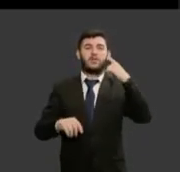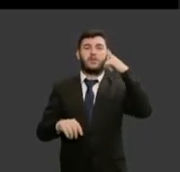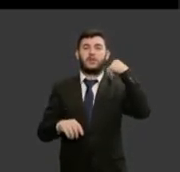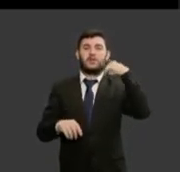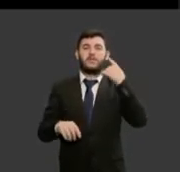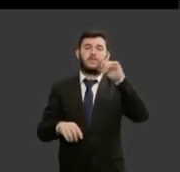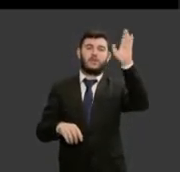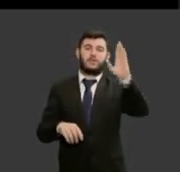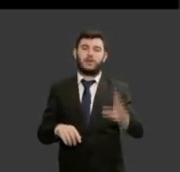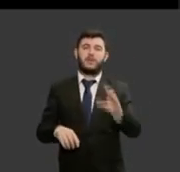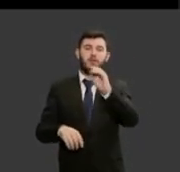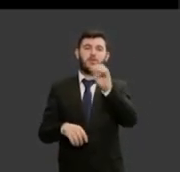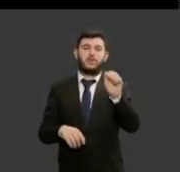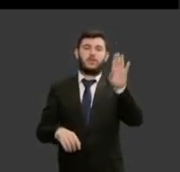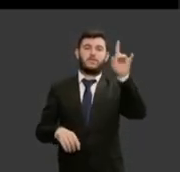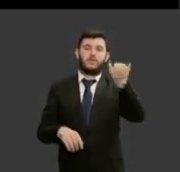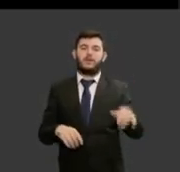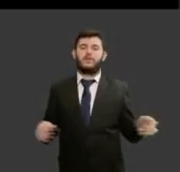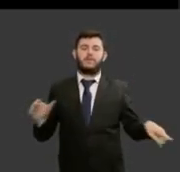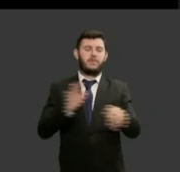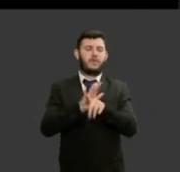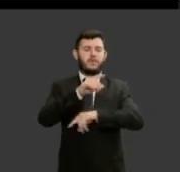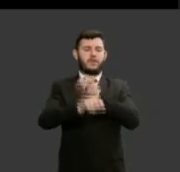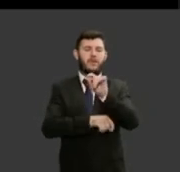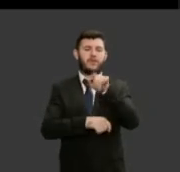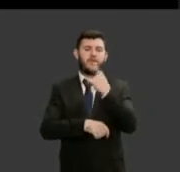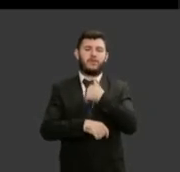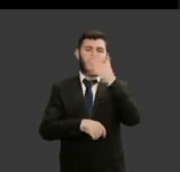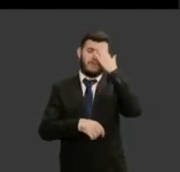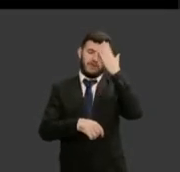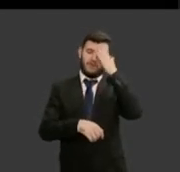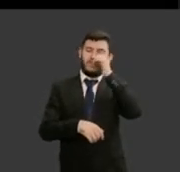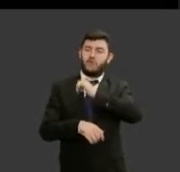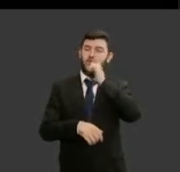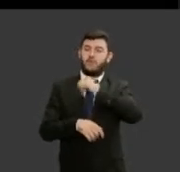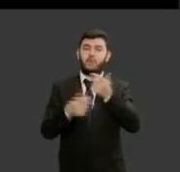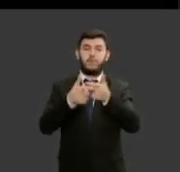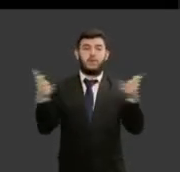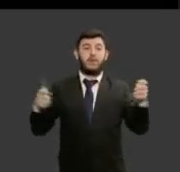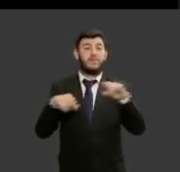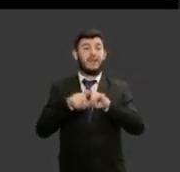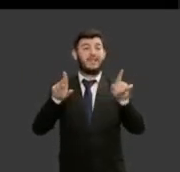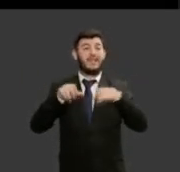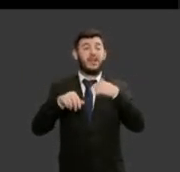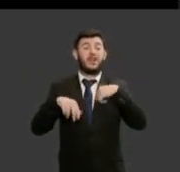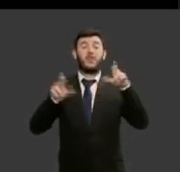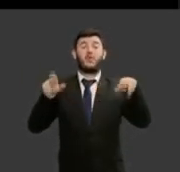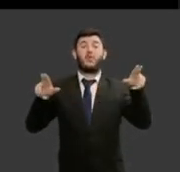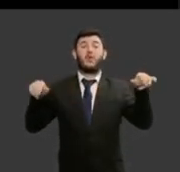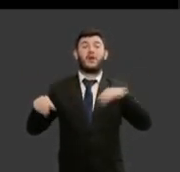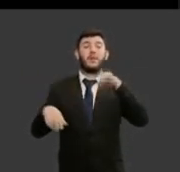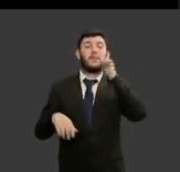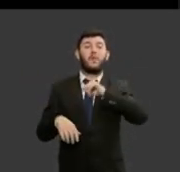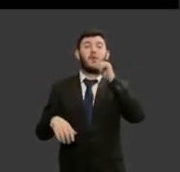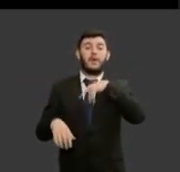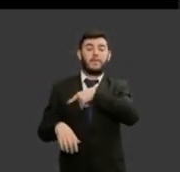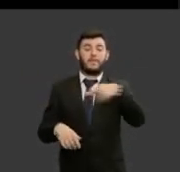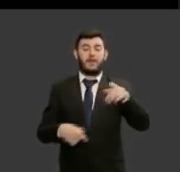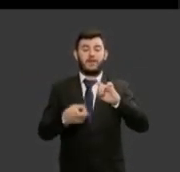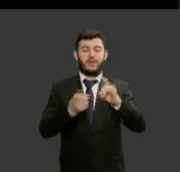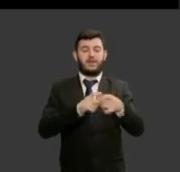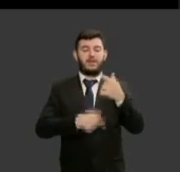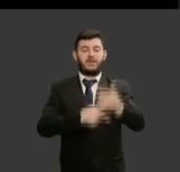da sociedade civil praticamente as mulheres já são maioria e nunca uma mulher presidiu o conselho federal da UAB